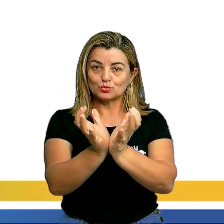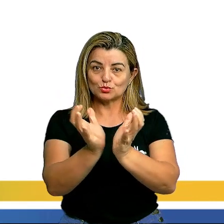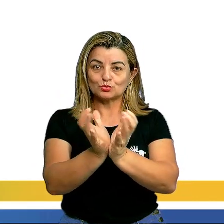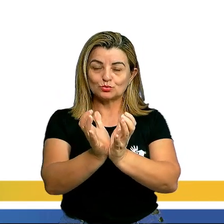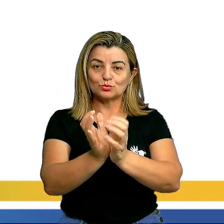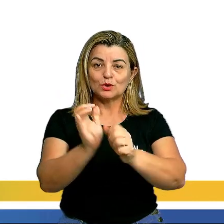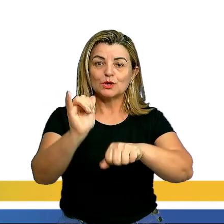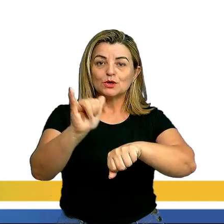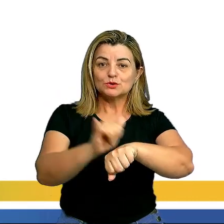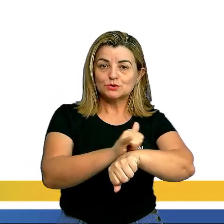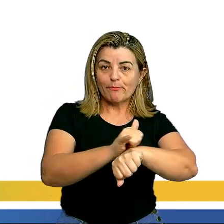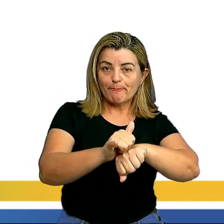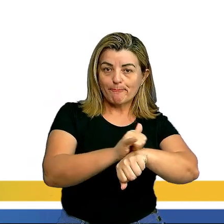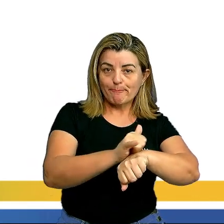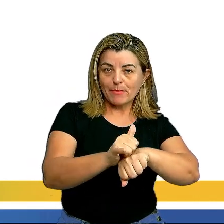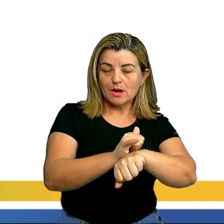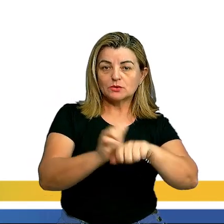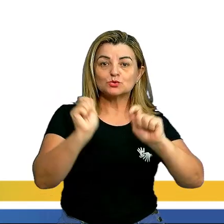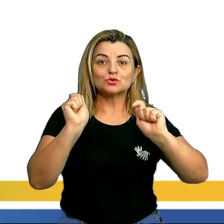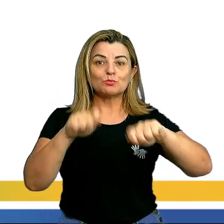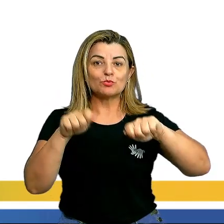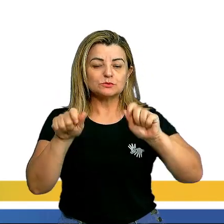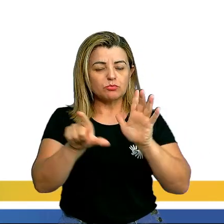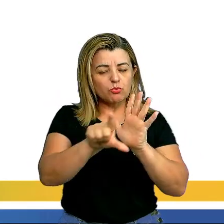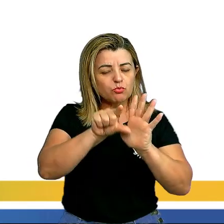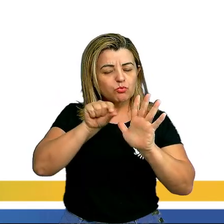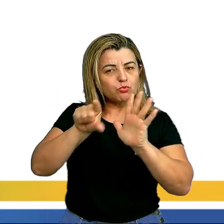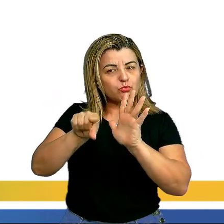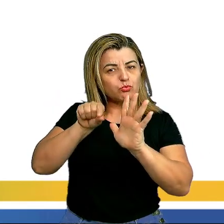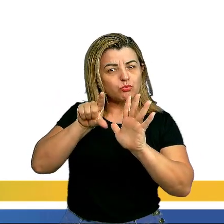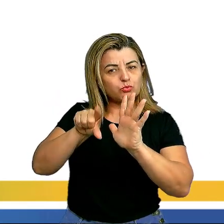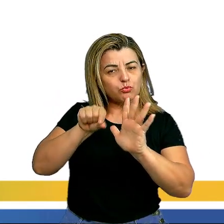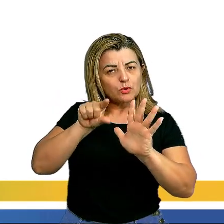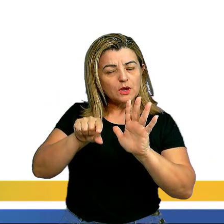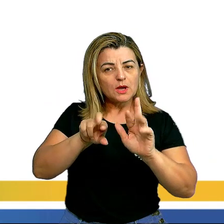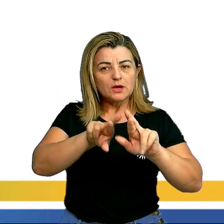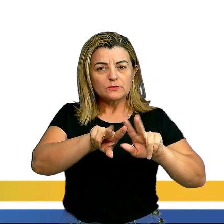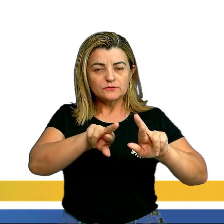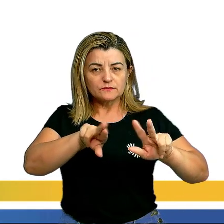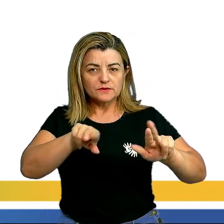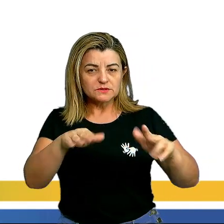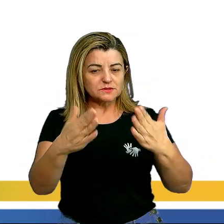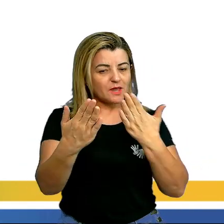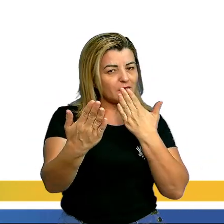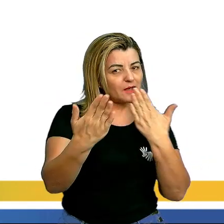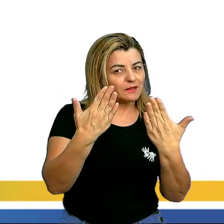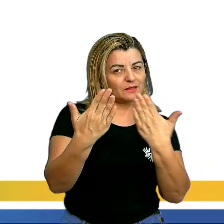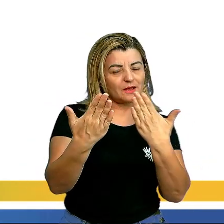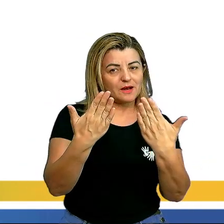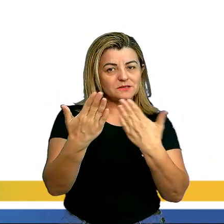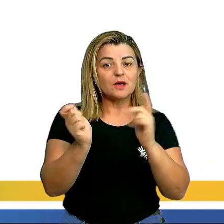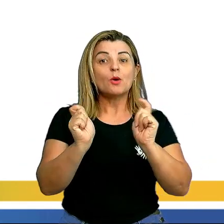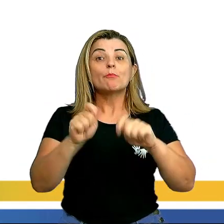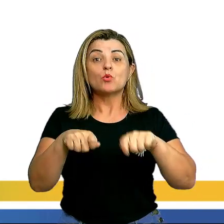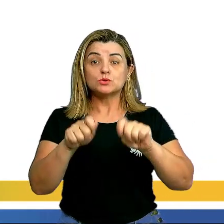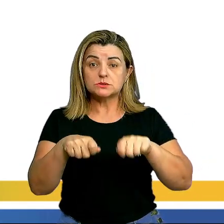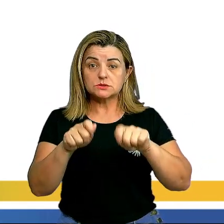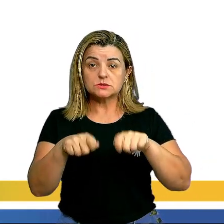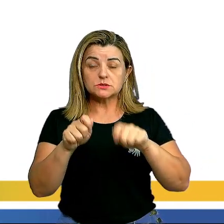nos possibilita coletar dados e analisá-los, assim sendo possível